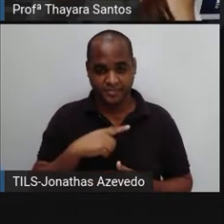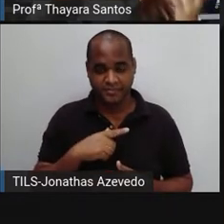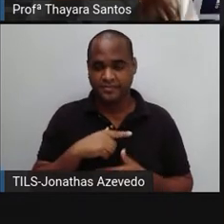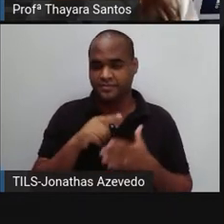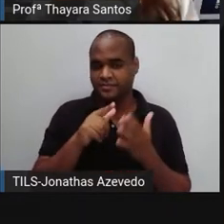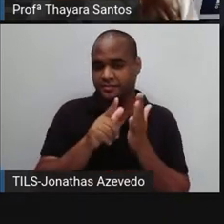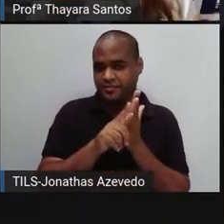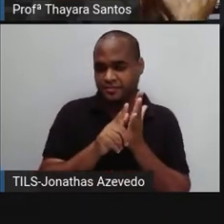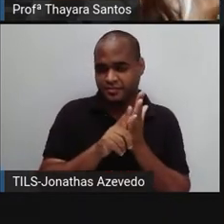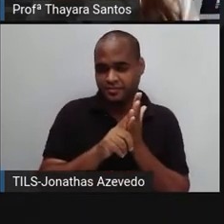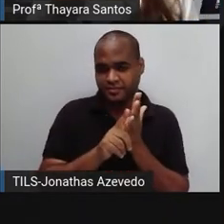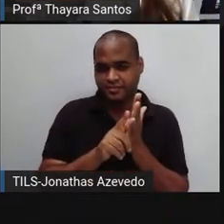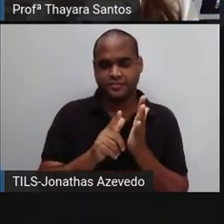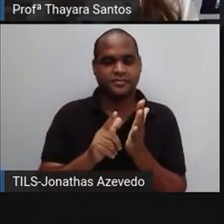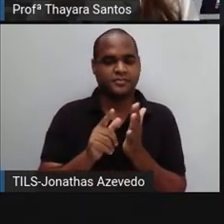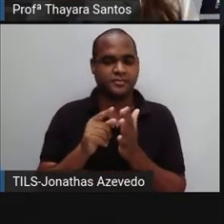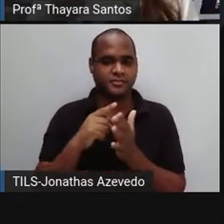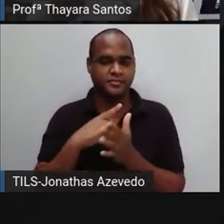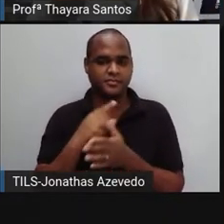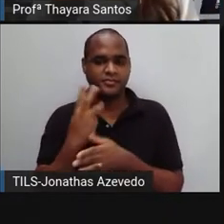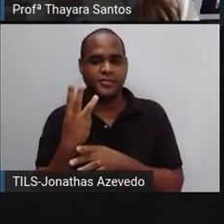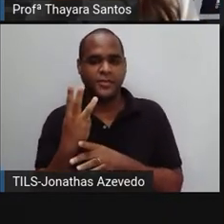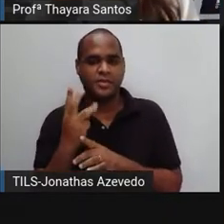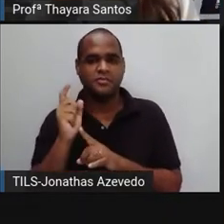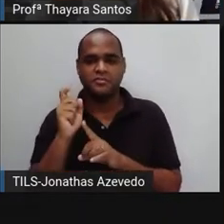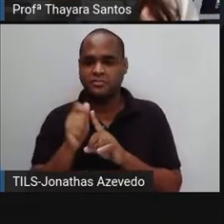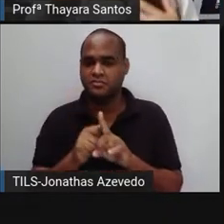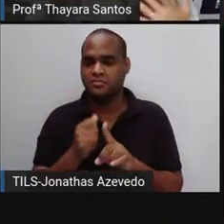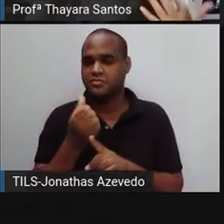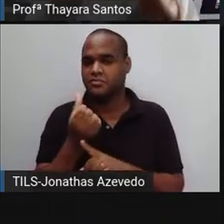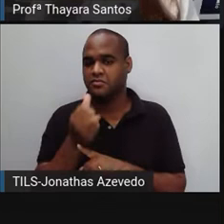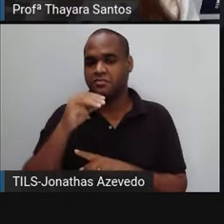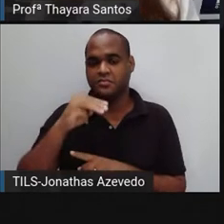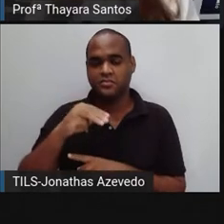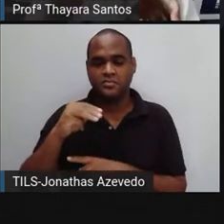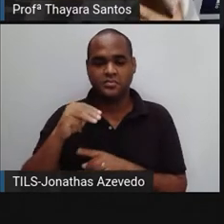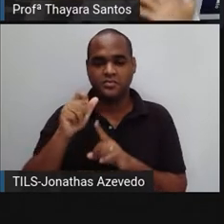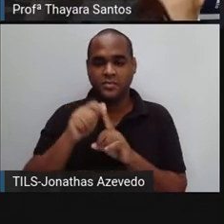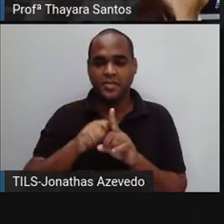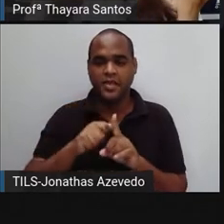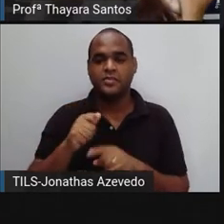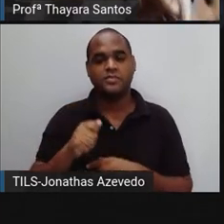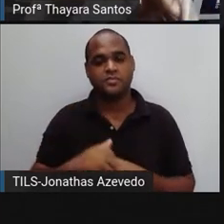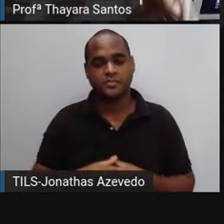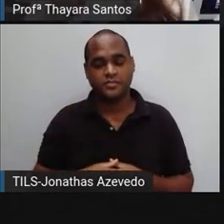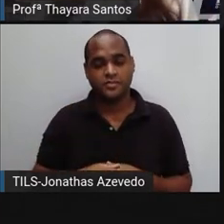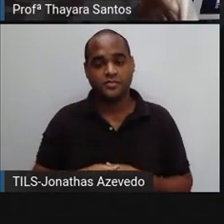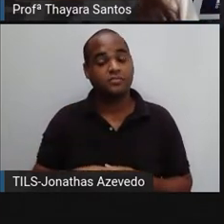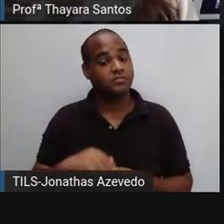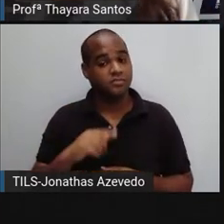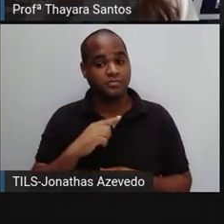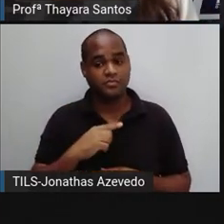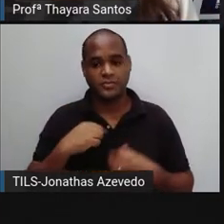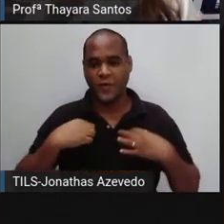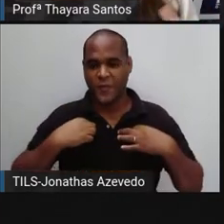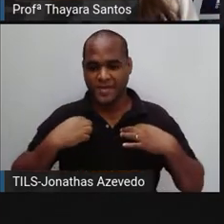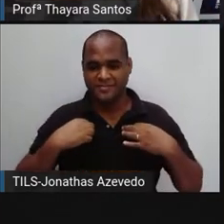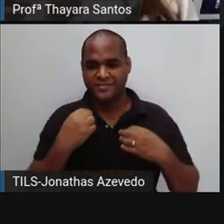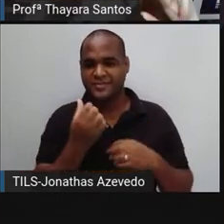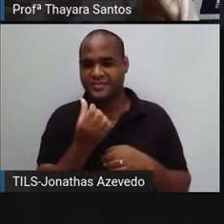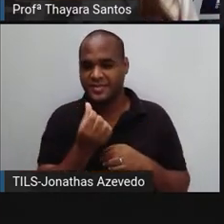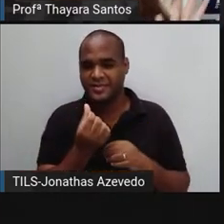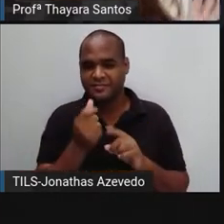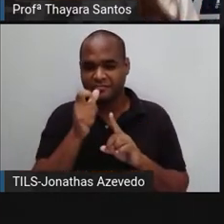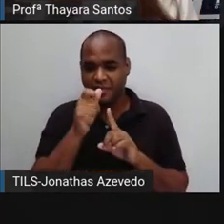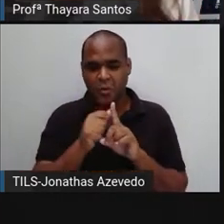leva entre três e seis meses. A gente tem o tecido, que ele leva entre seis meses e um ano para se decompor.